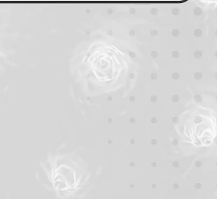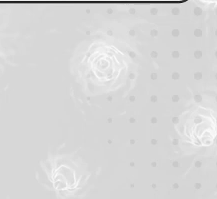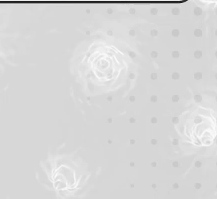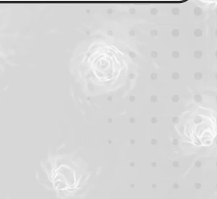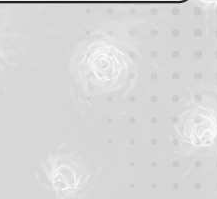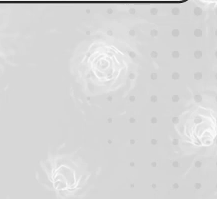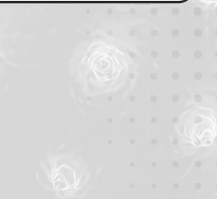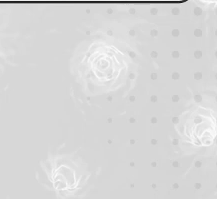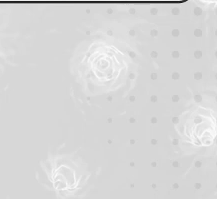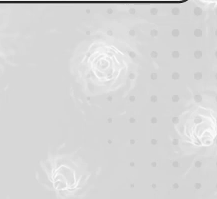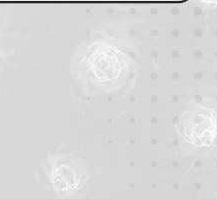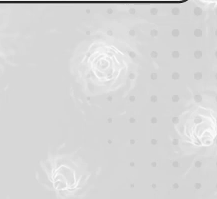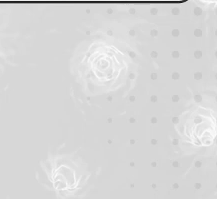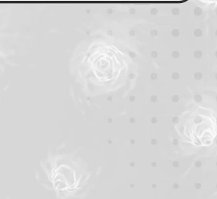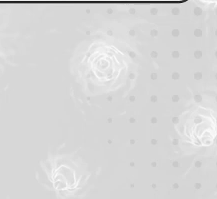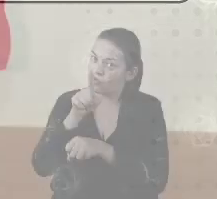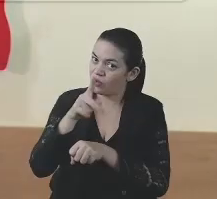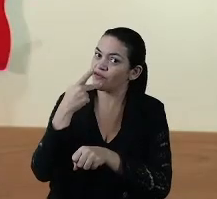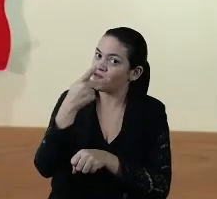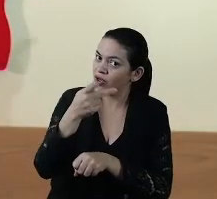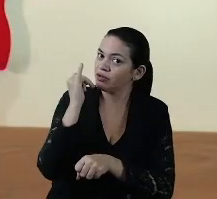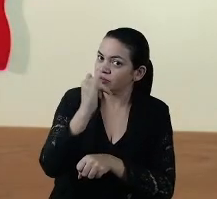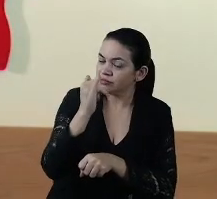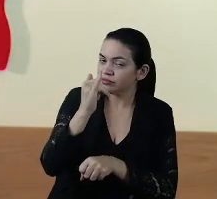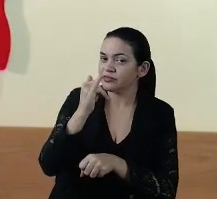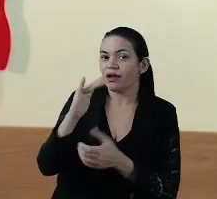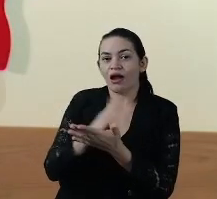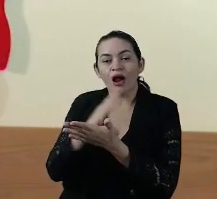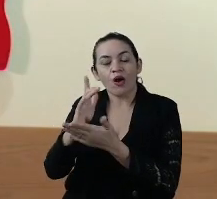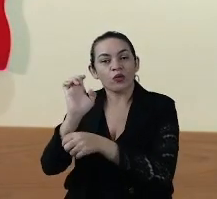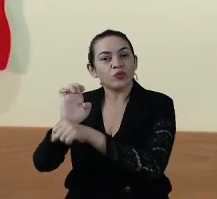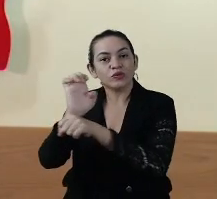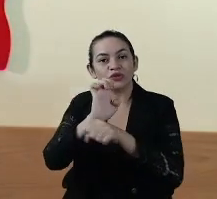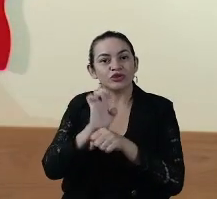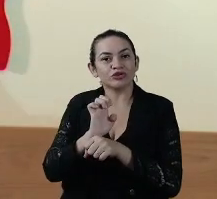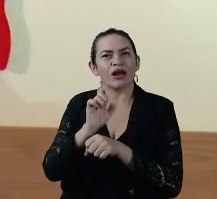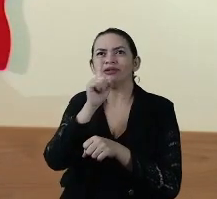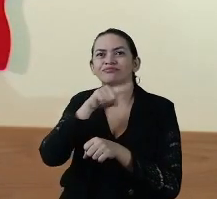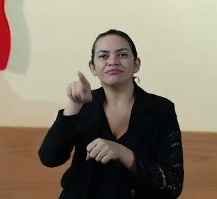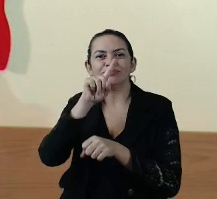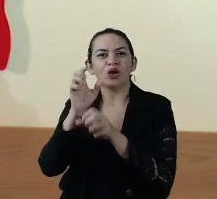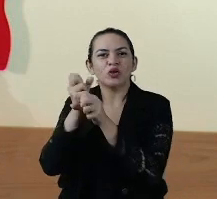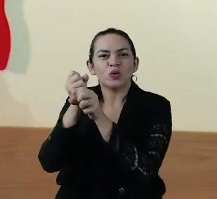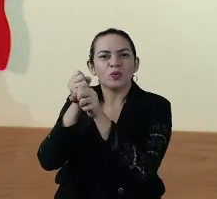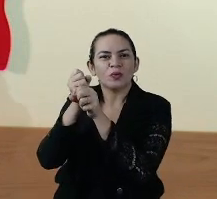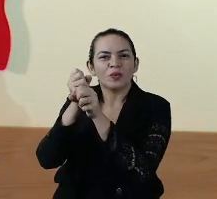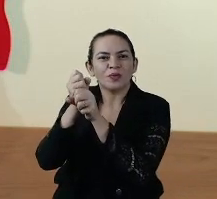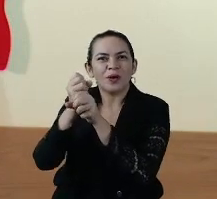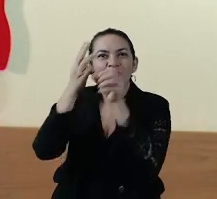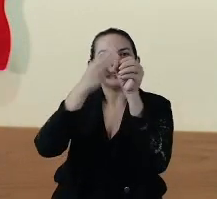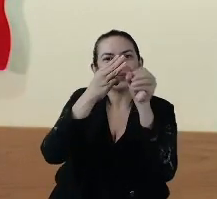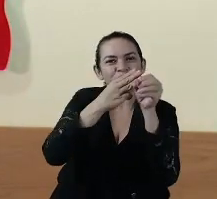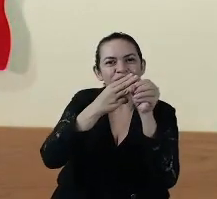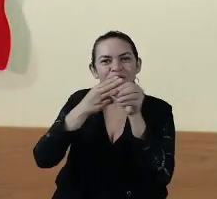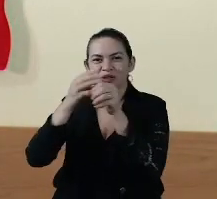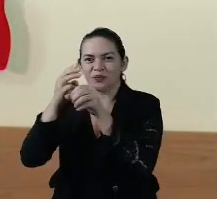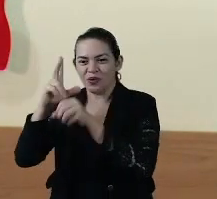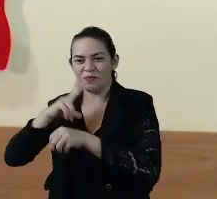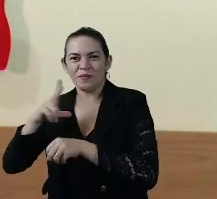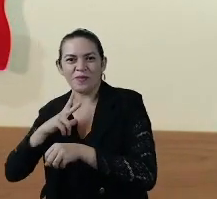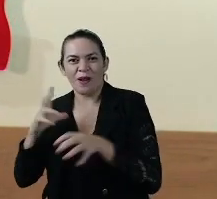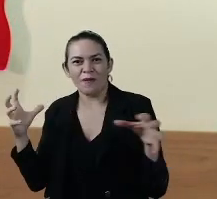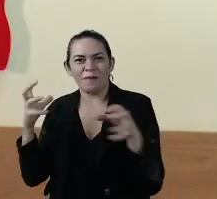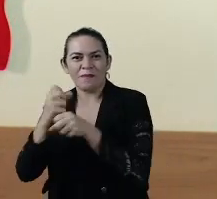estaduais. É fácil questão de frisar isto, porque alguns estados somam leitos dos municípios e leitos